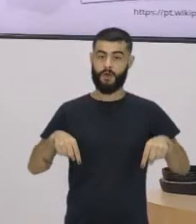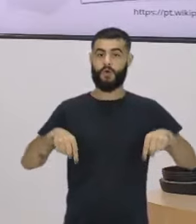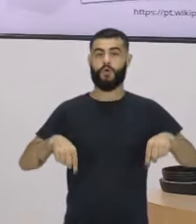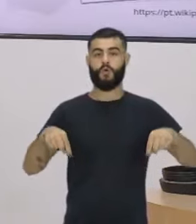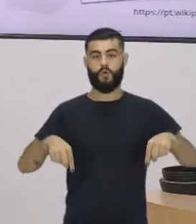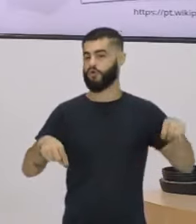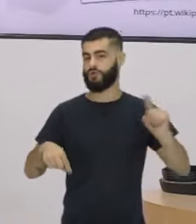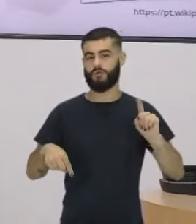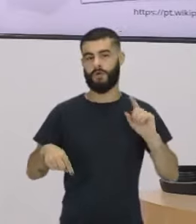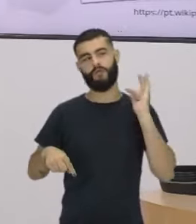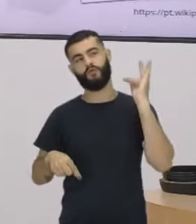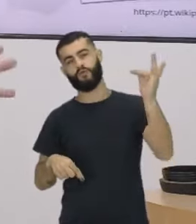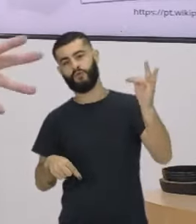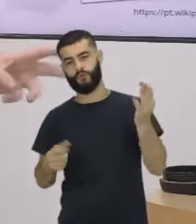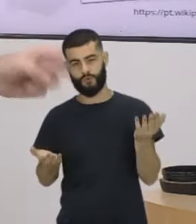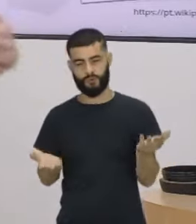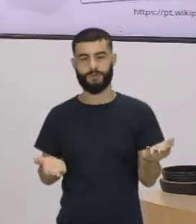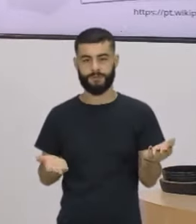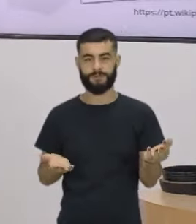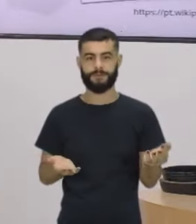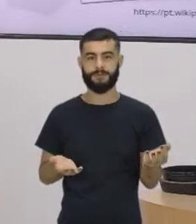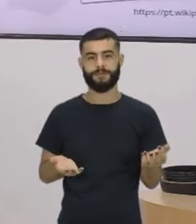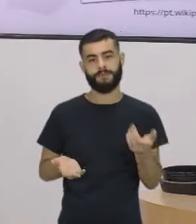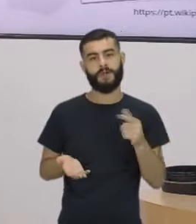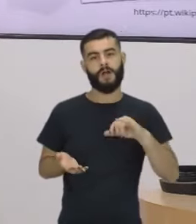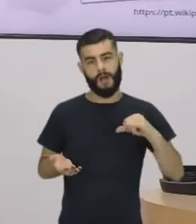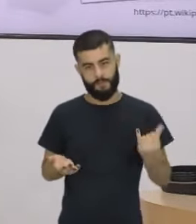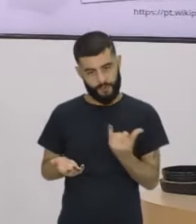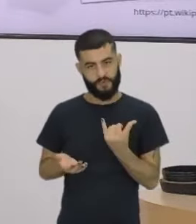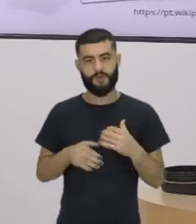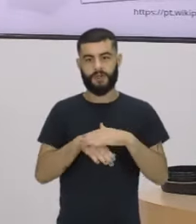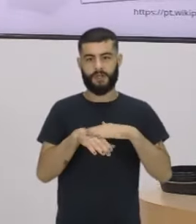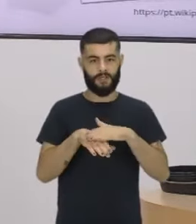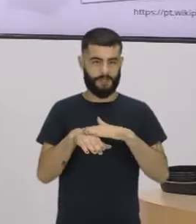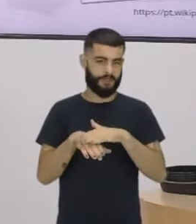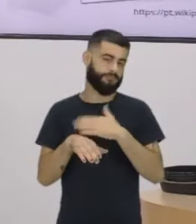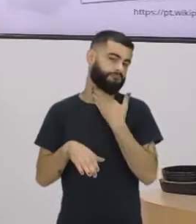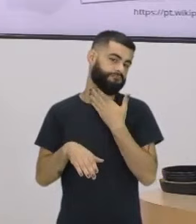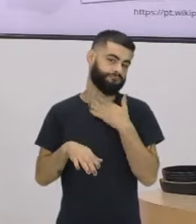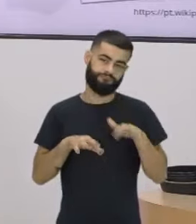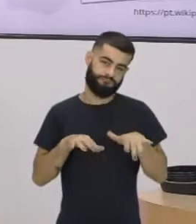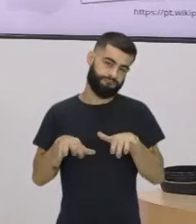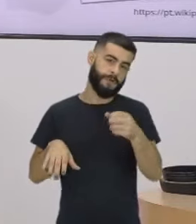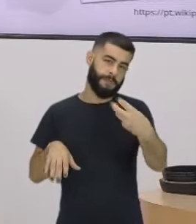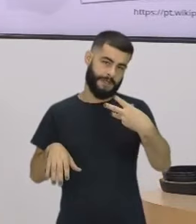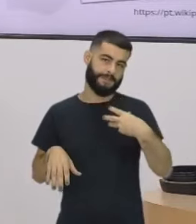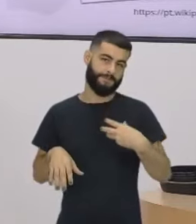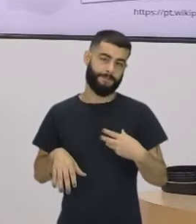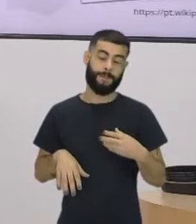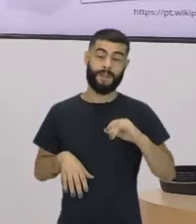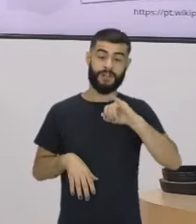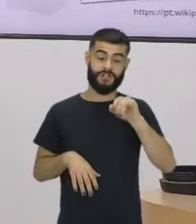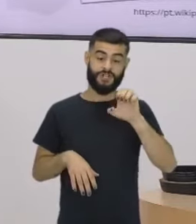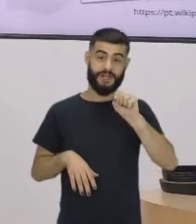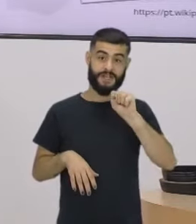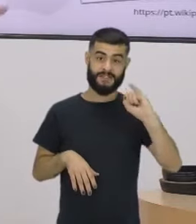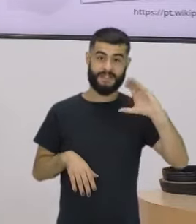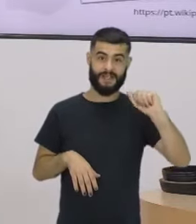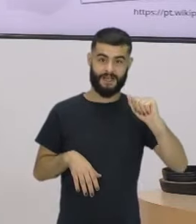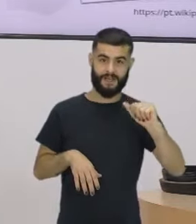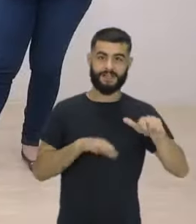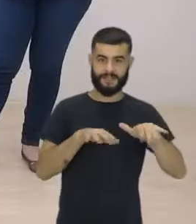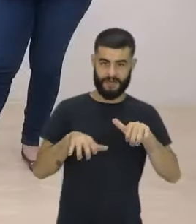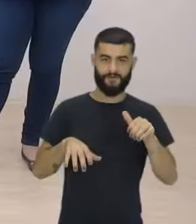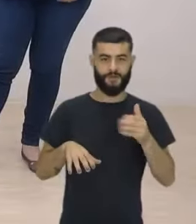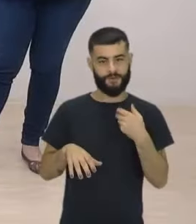futuro? Então já coloca aqui no chat. Aproveito pra dar um bom dia aqui pra Jéssica, que já está conosco. Um bom dia pra você. Você,